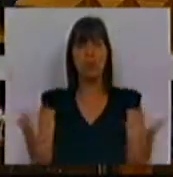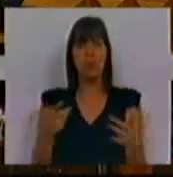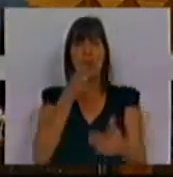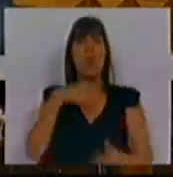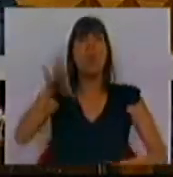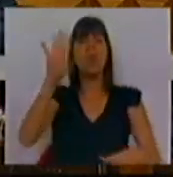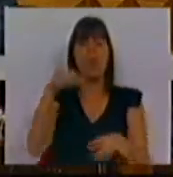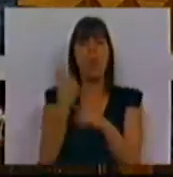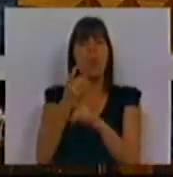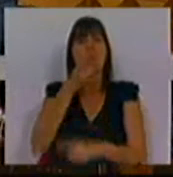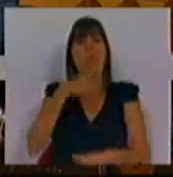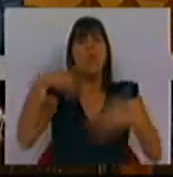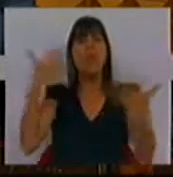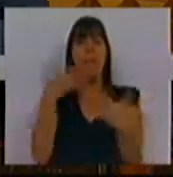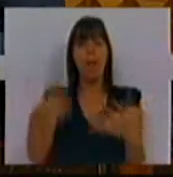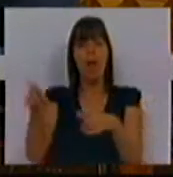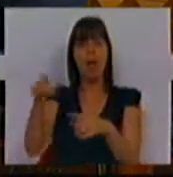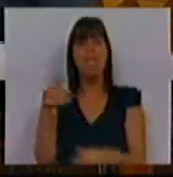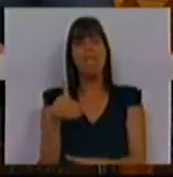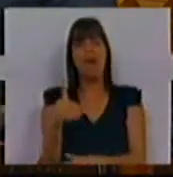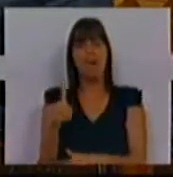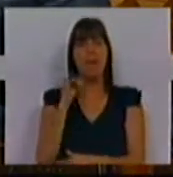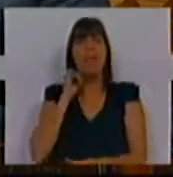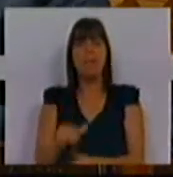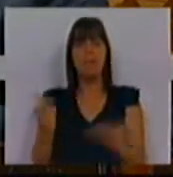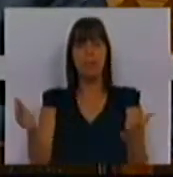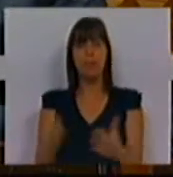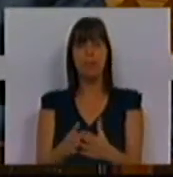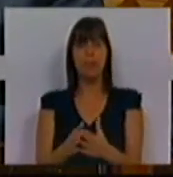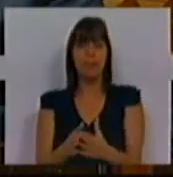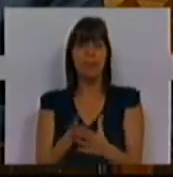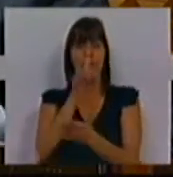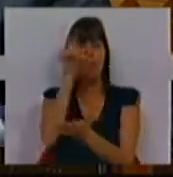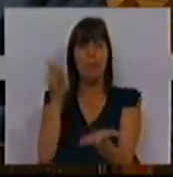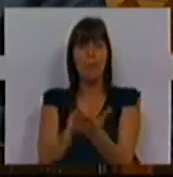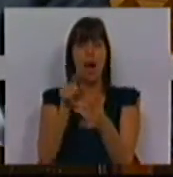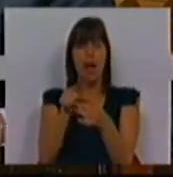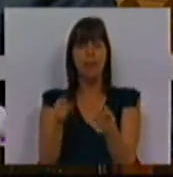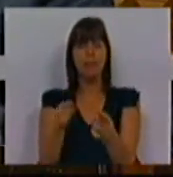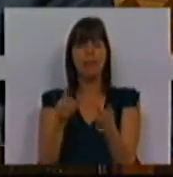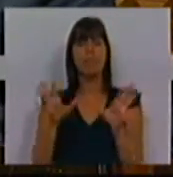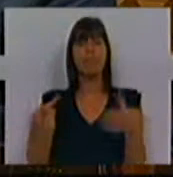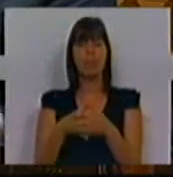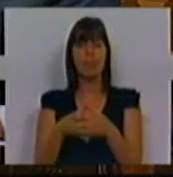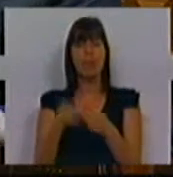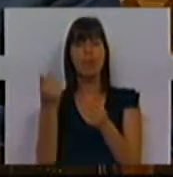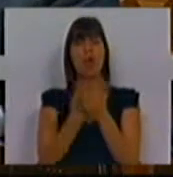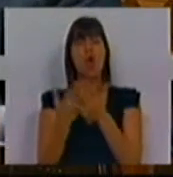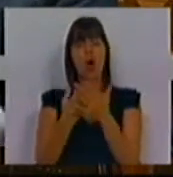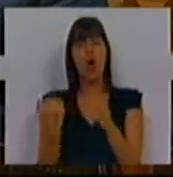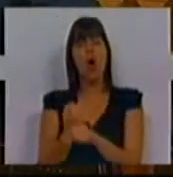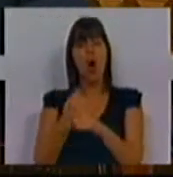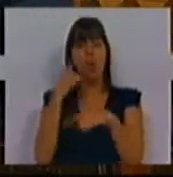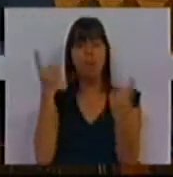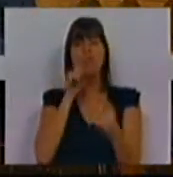Um dia destes também a maioria irá permitir esse agendamento para que a Comissão de Economia e